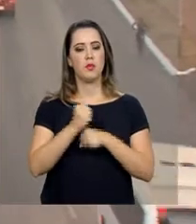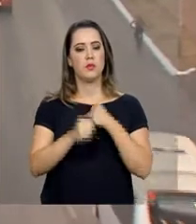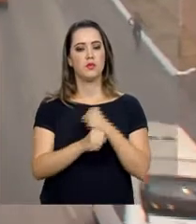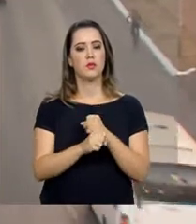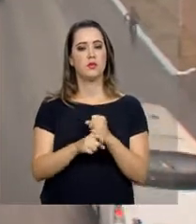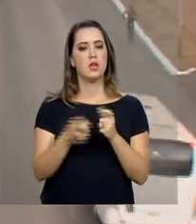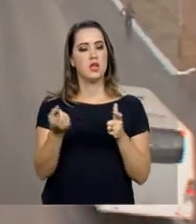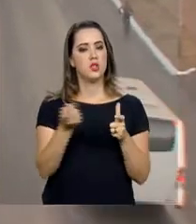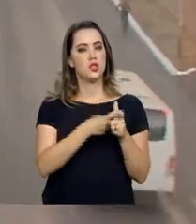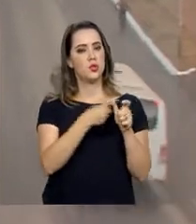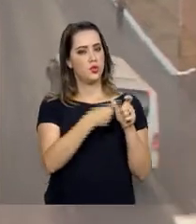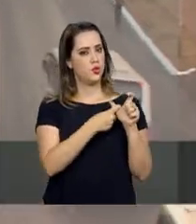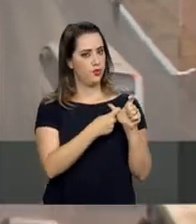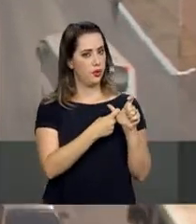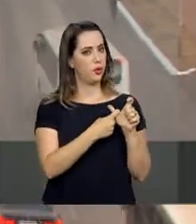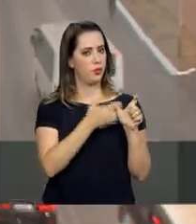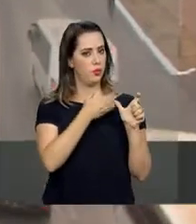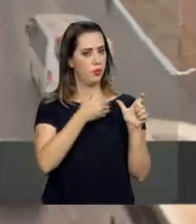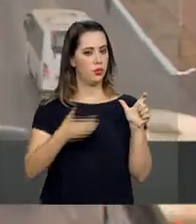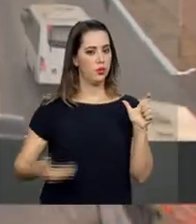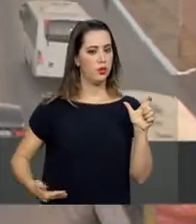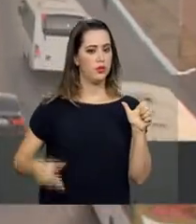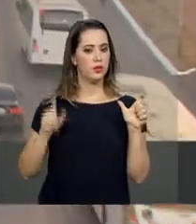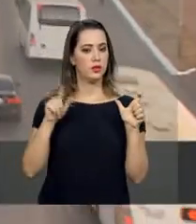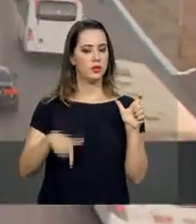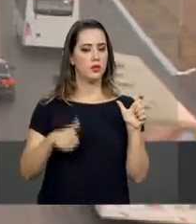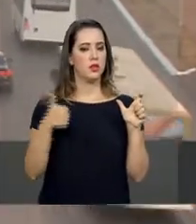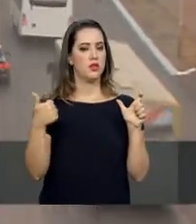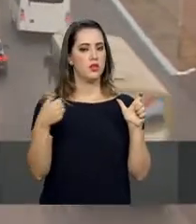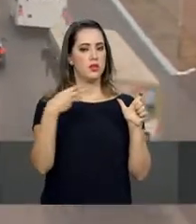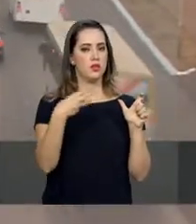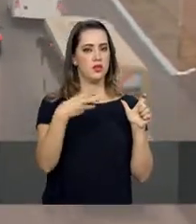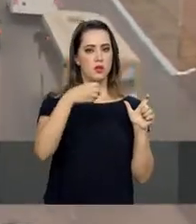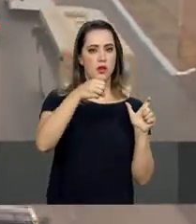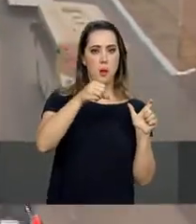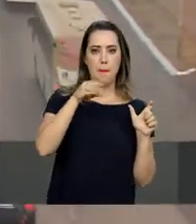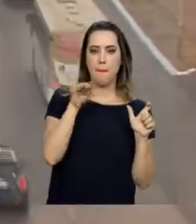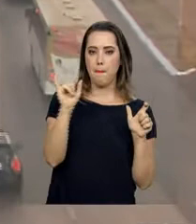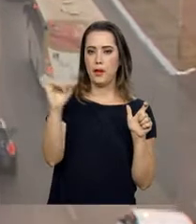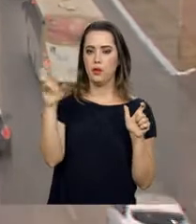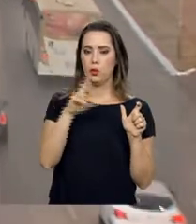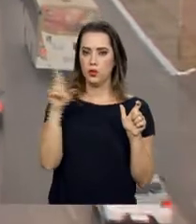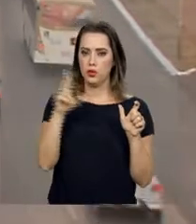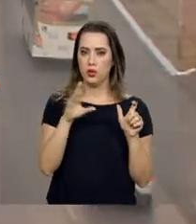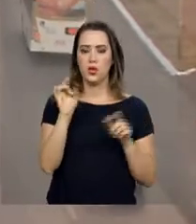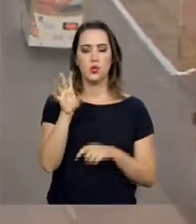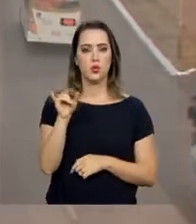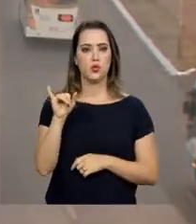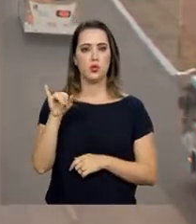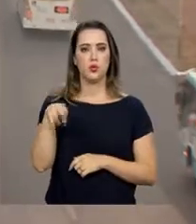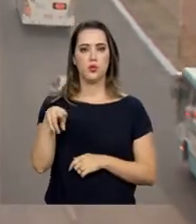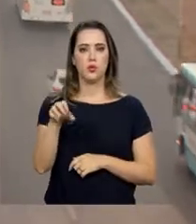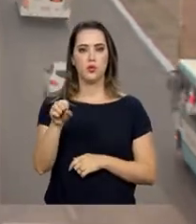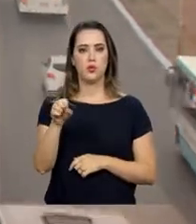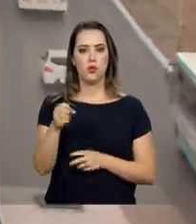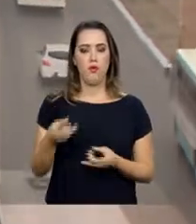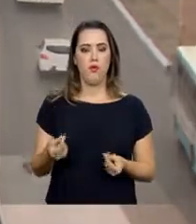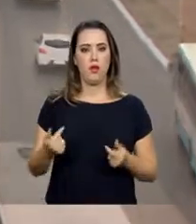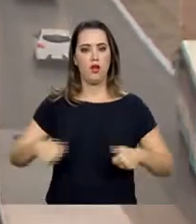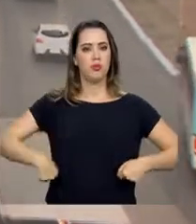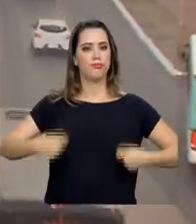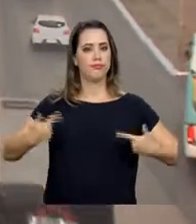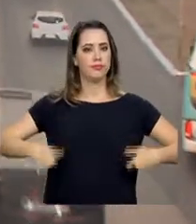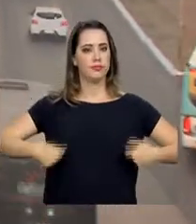de déficit orçamentário é de cerca de R$ 139 bilhões. Só a Previdência Social terá um custo de